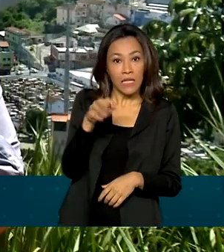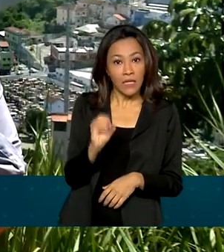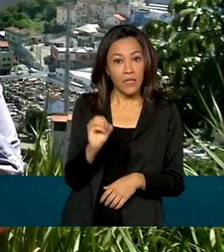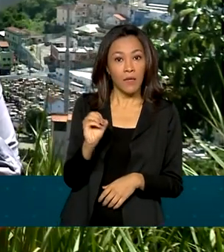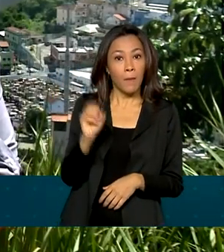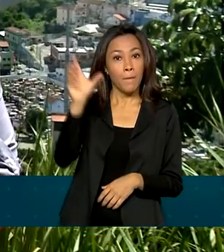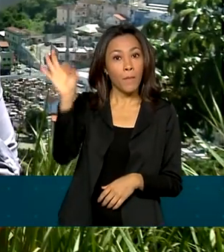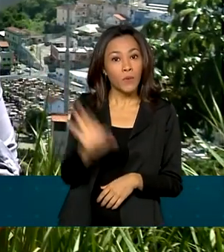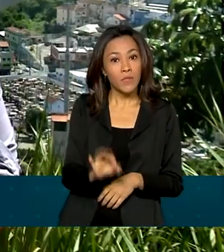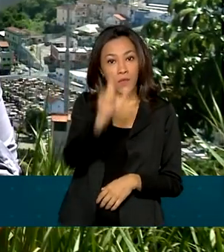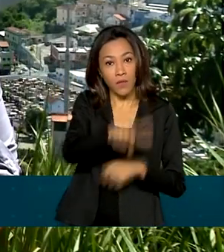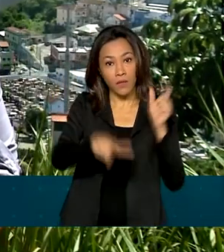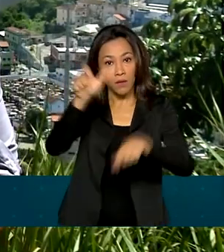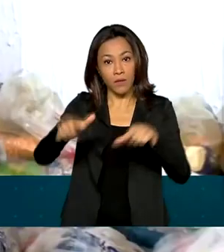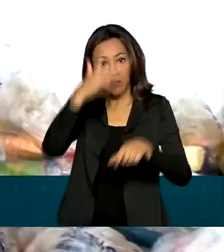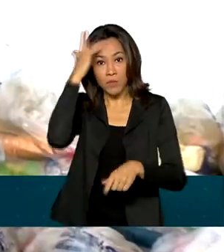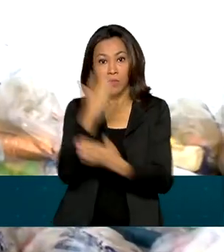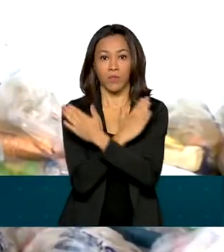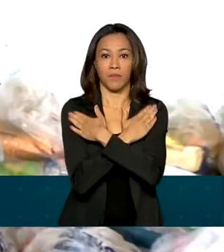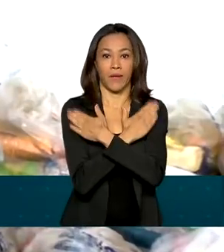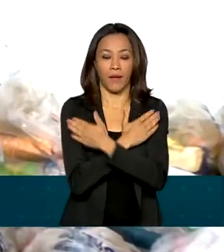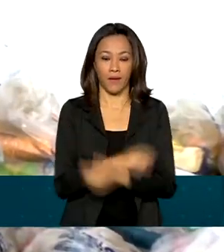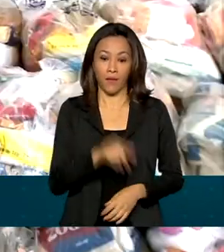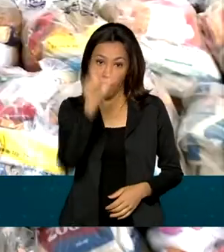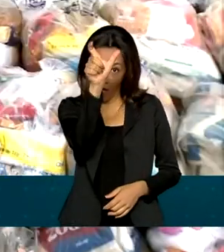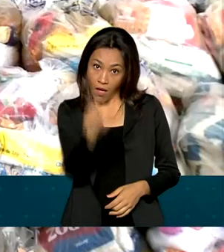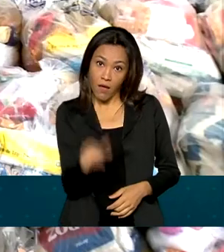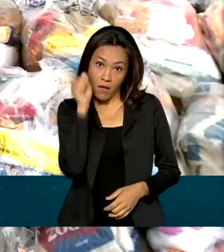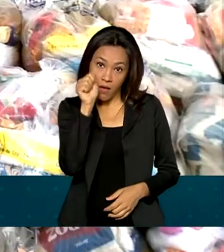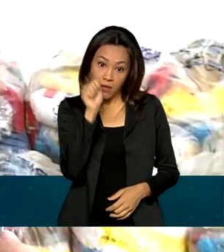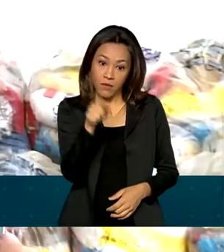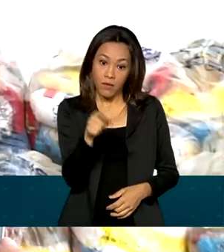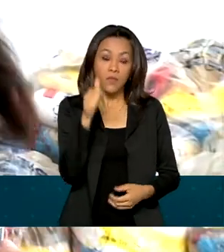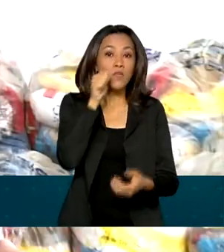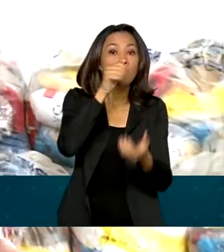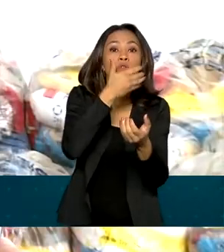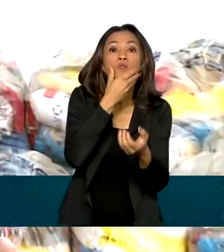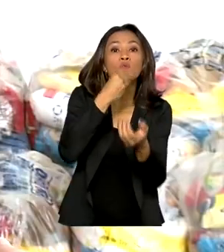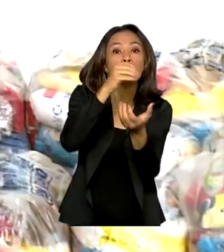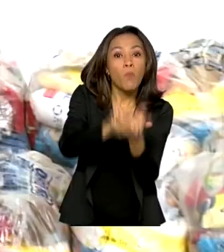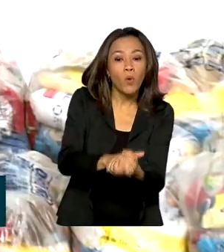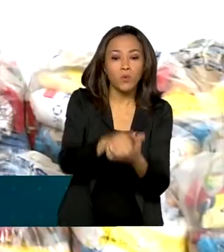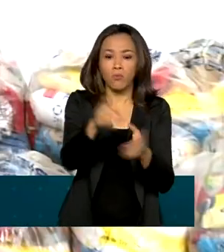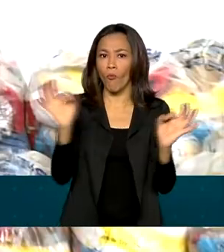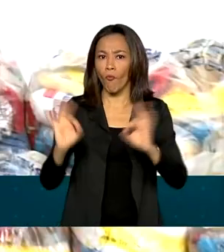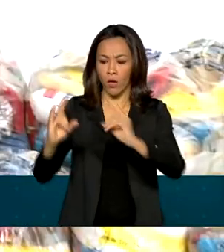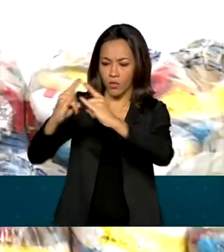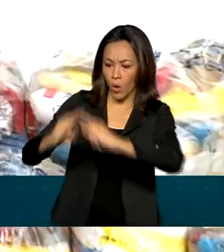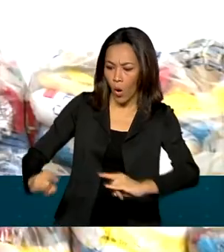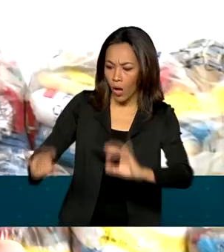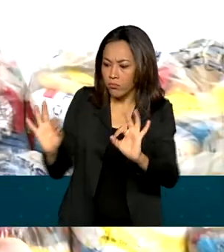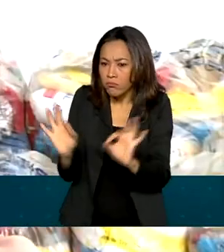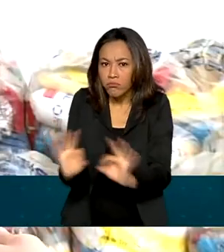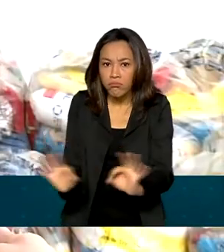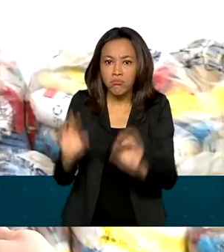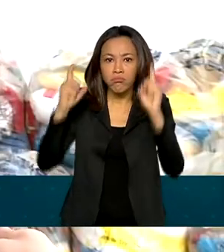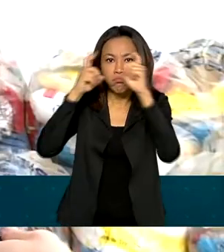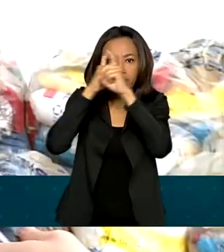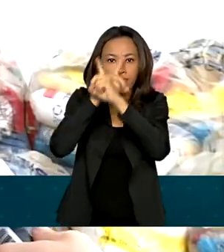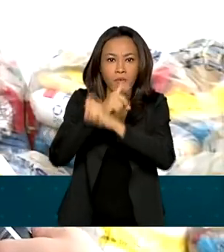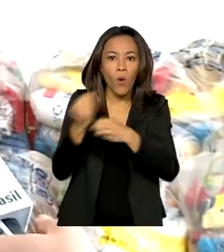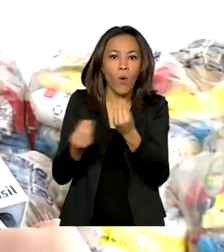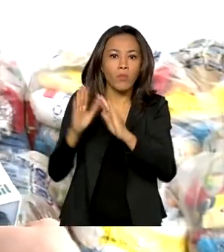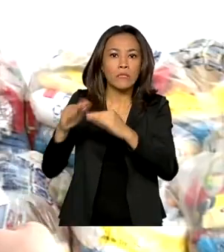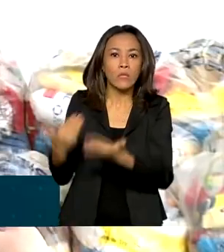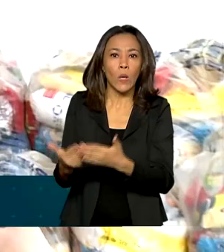população está desempregada. É o caso de Vitória e o marido. Nem a creche não tem, né? Aí já não tem nem como nem trabalhar na